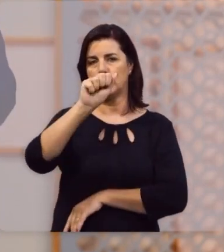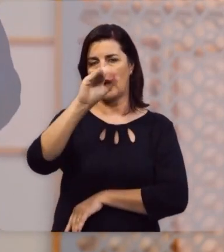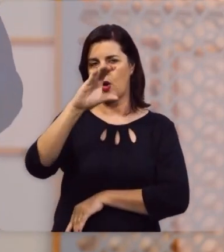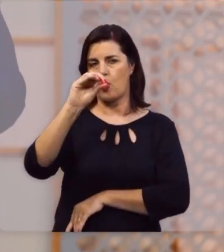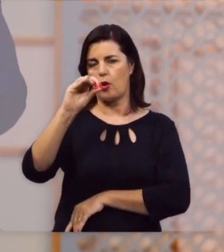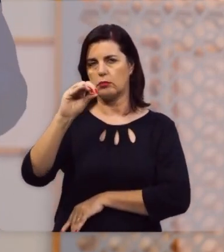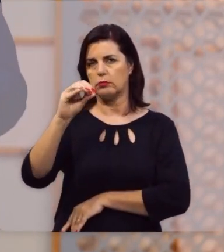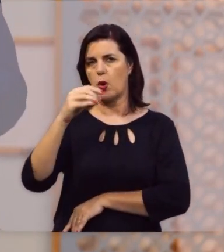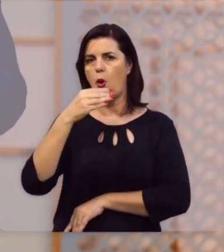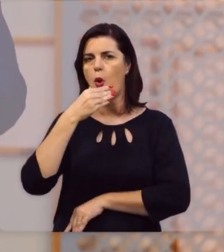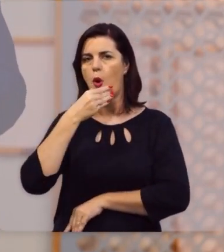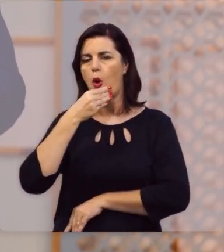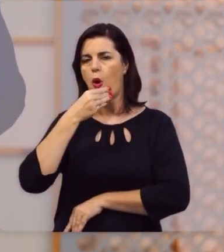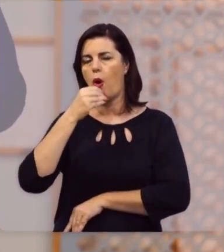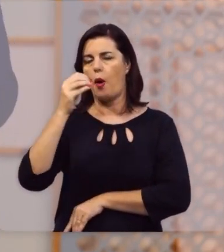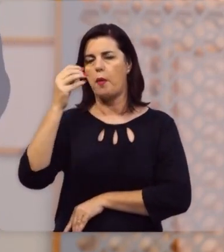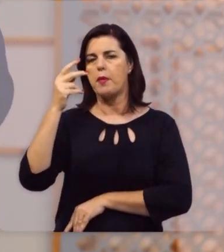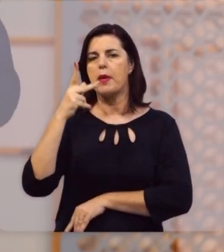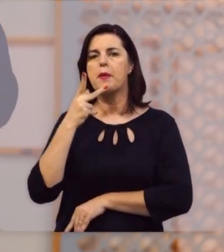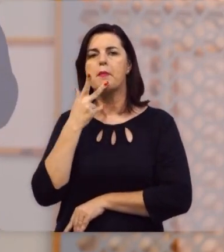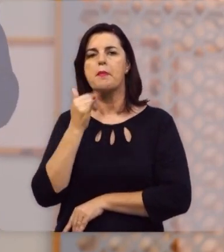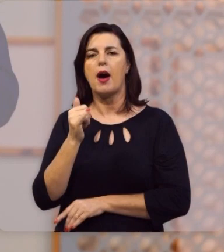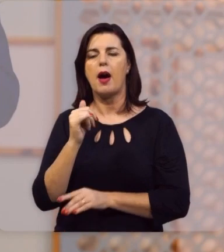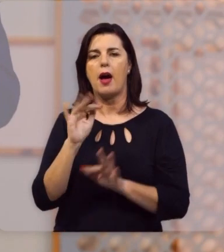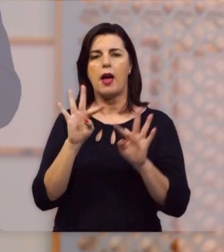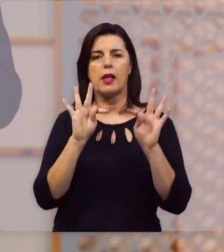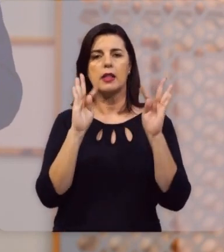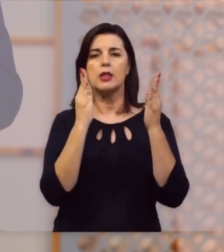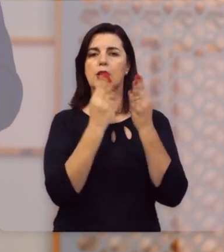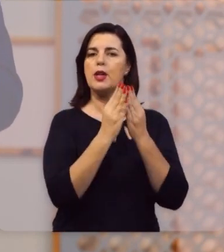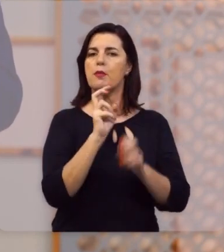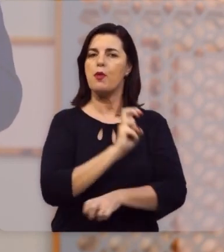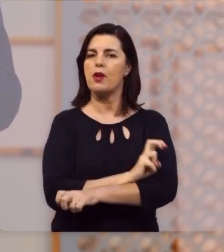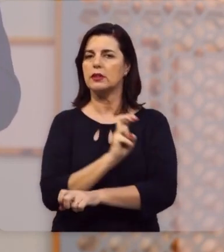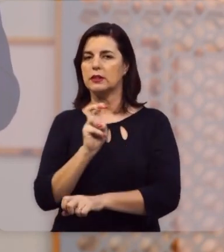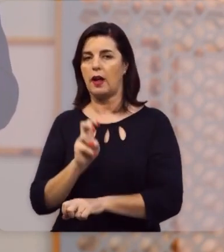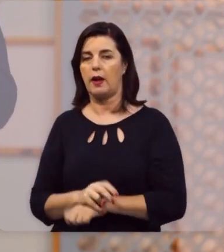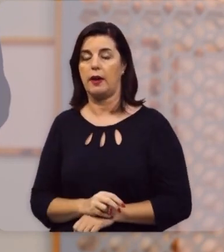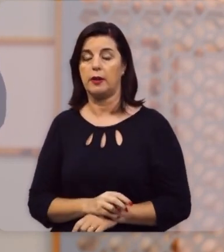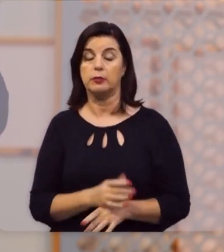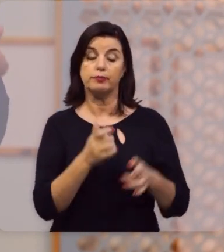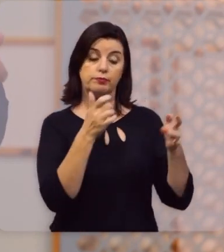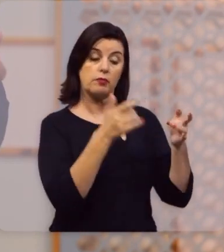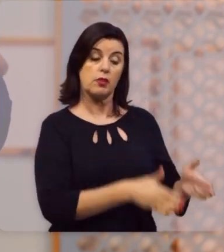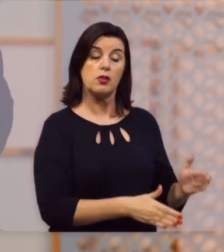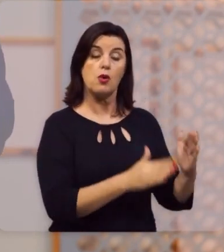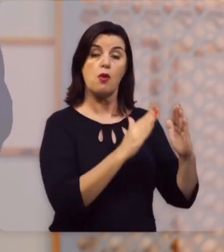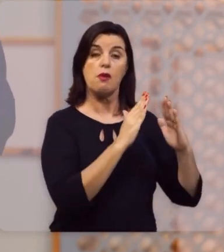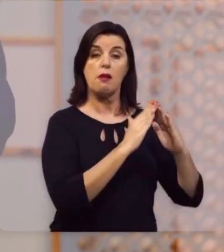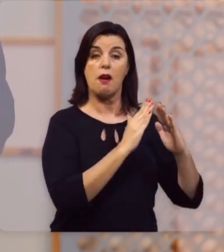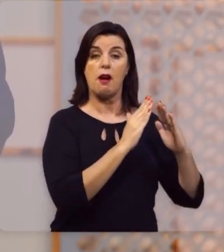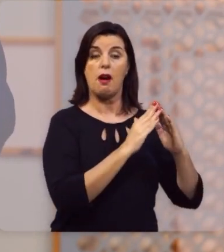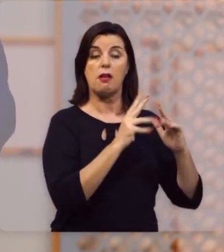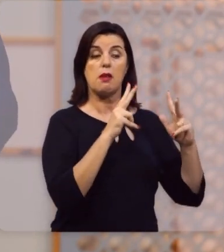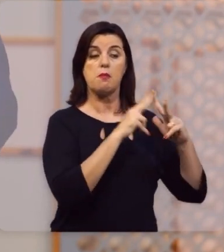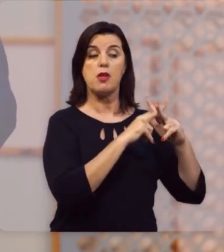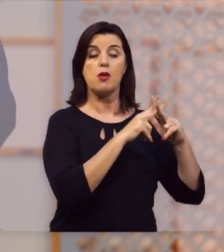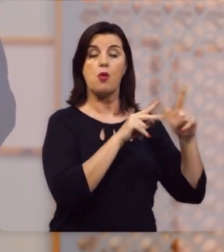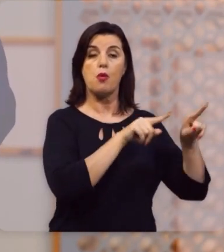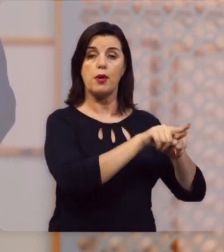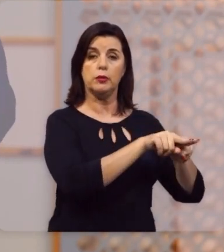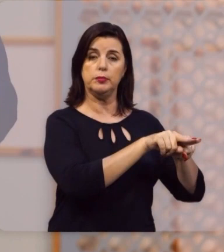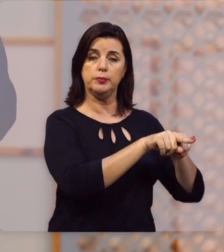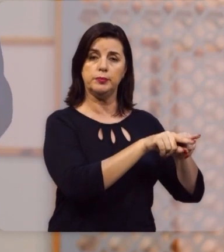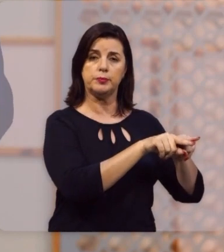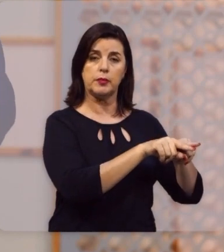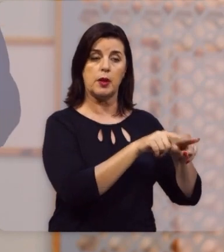o patriarca, pai das doze tribos de Israel. Ele saiu de casa, brigado com o irmão,